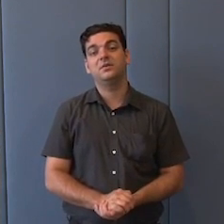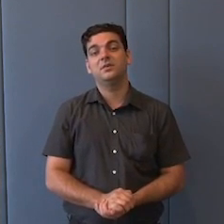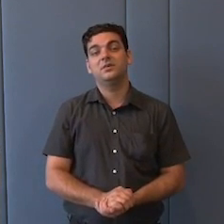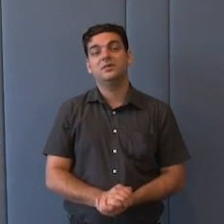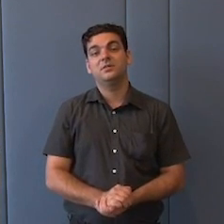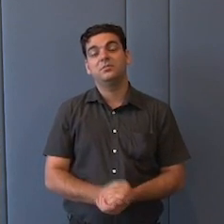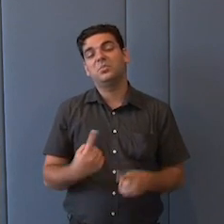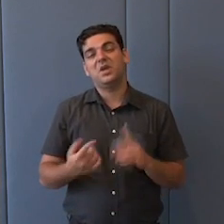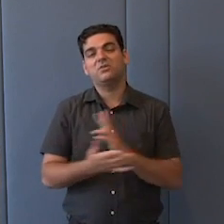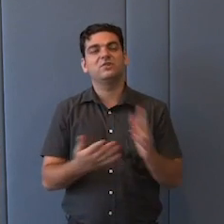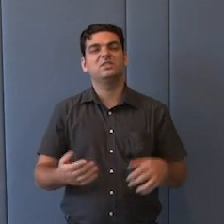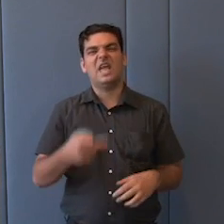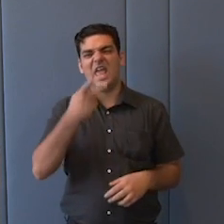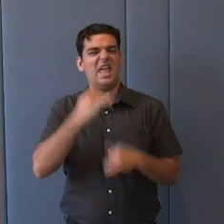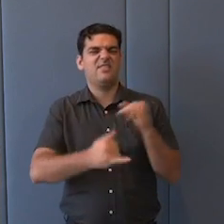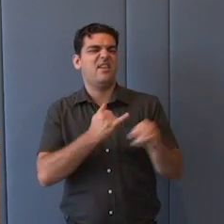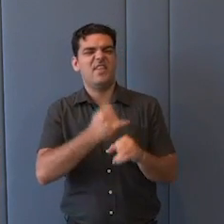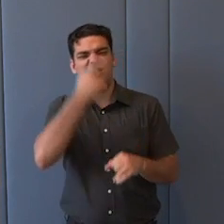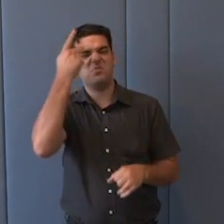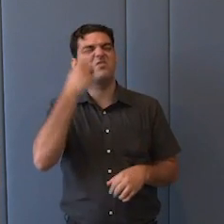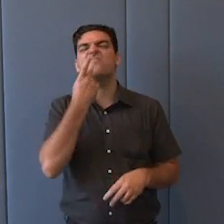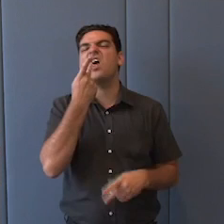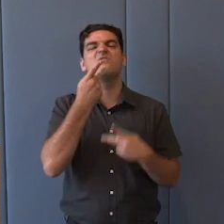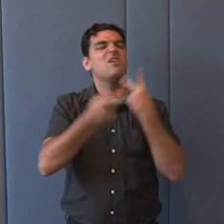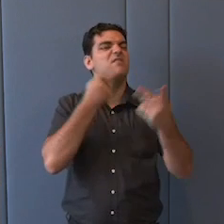tem, claro. Mas por quê? Porque ali é que está,